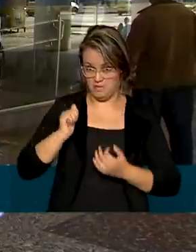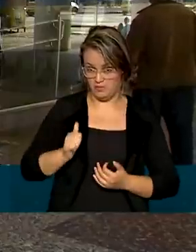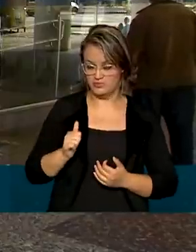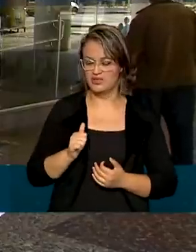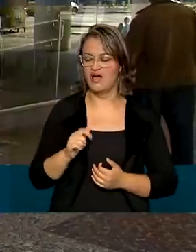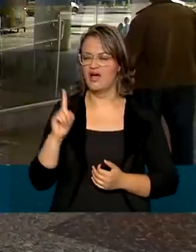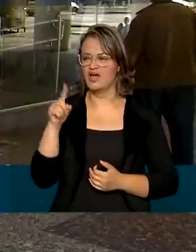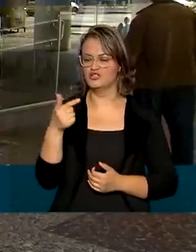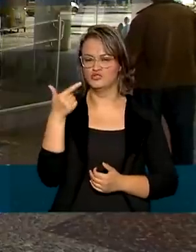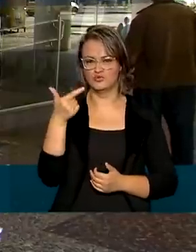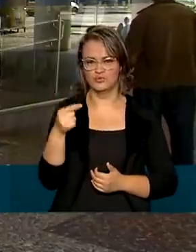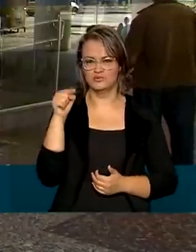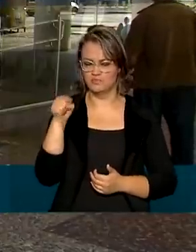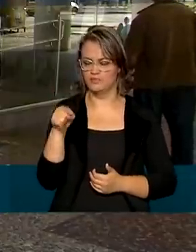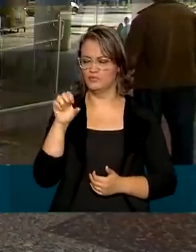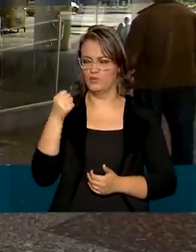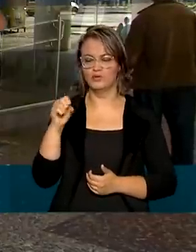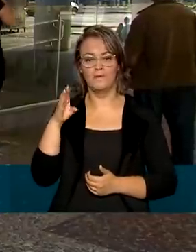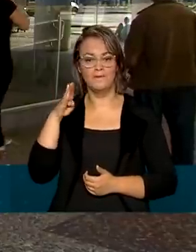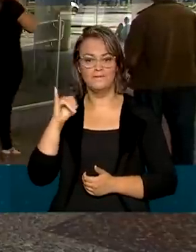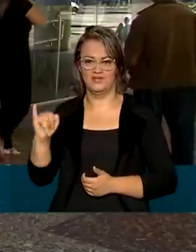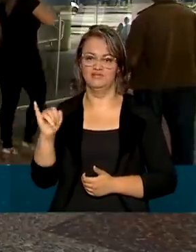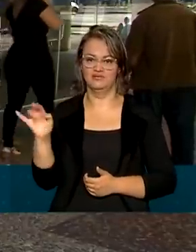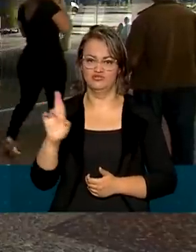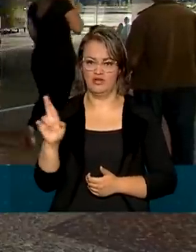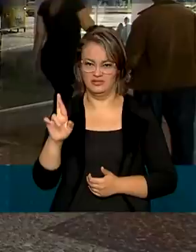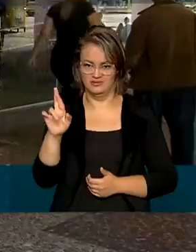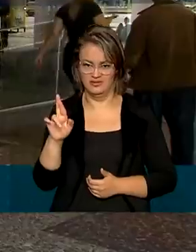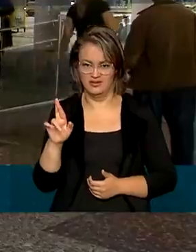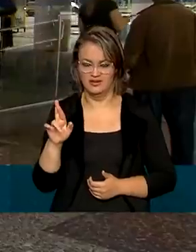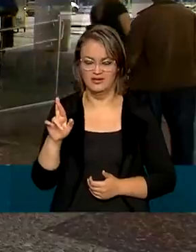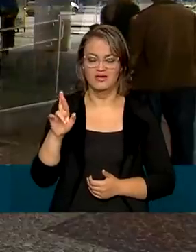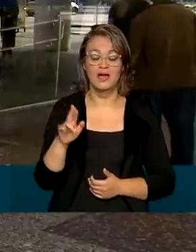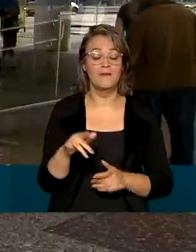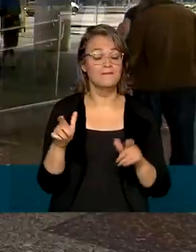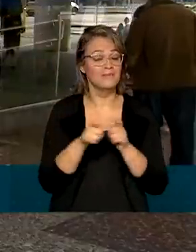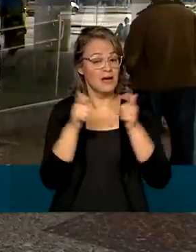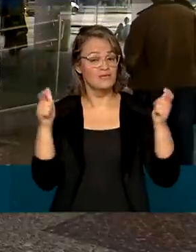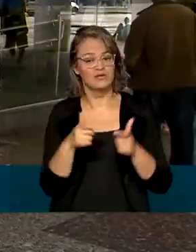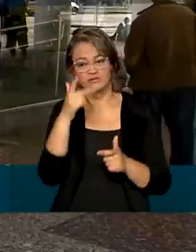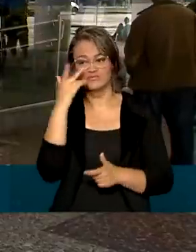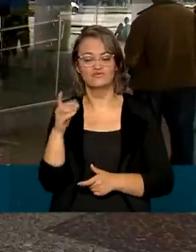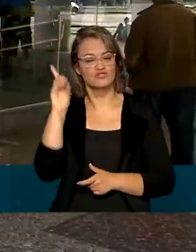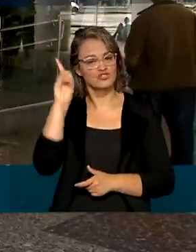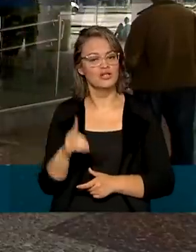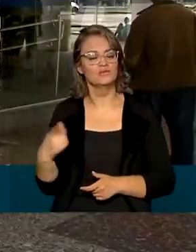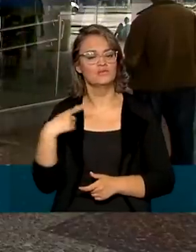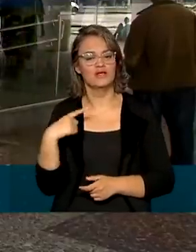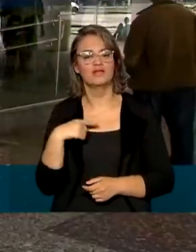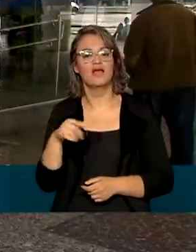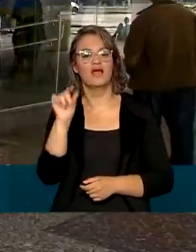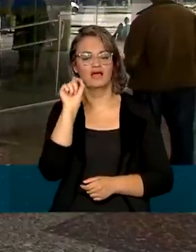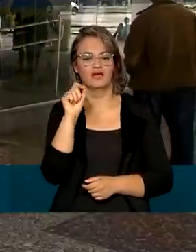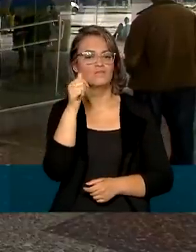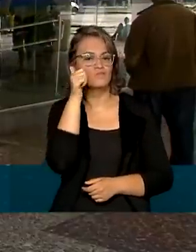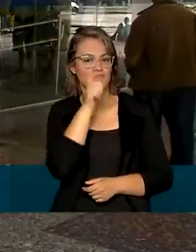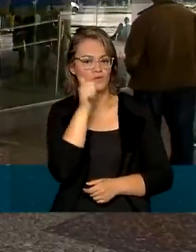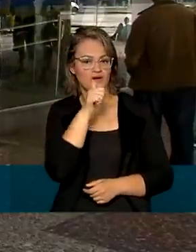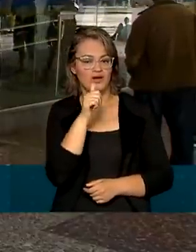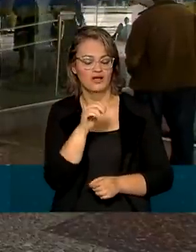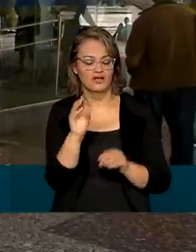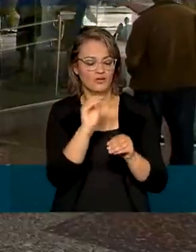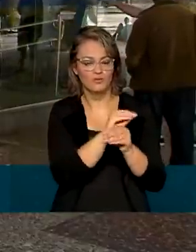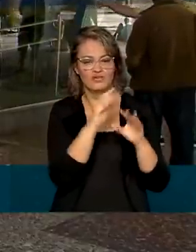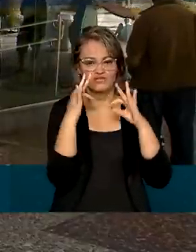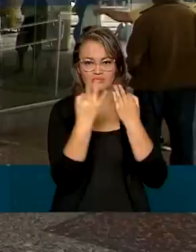é de 2,8 bilhões de reais, sendo que a maior parte dos beneficiários é composta por mulheres, chefes de